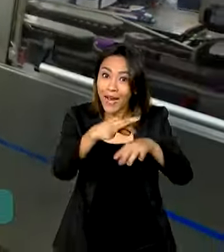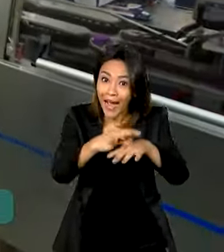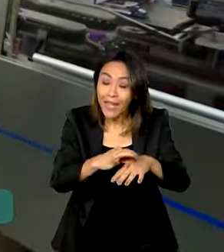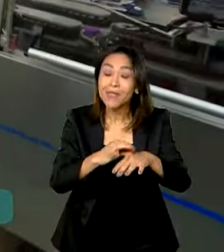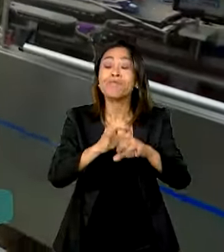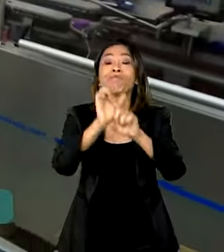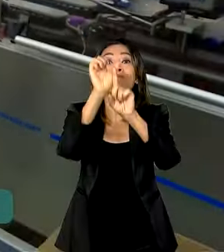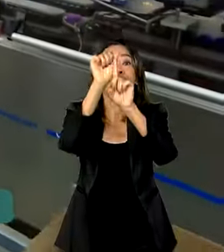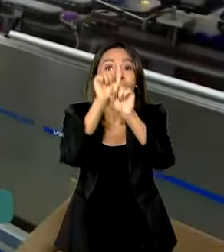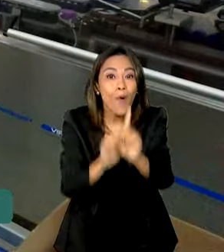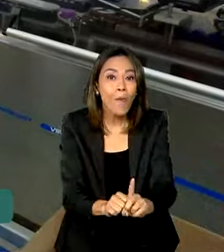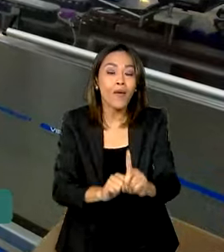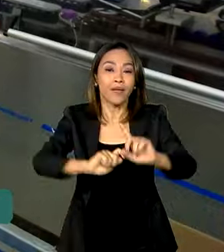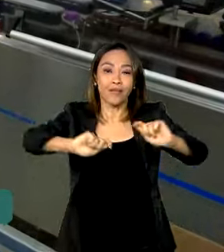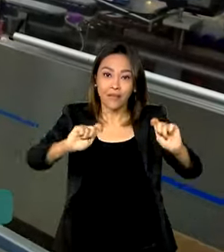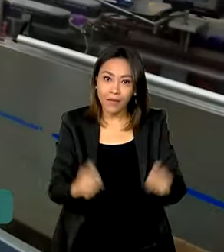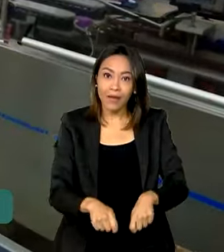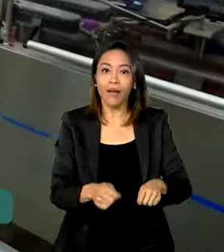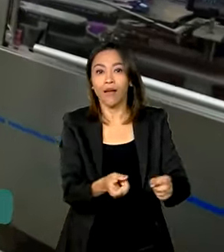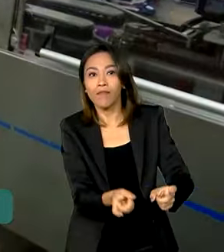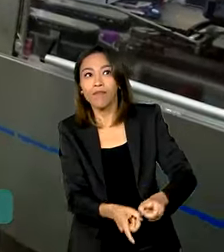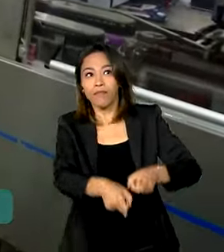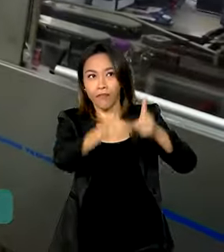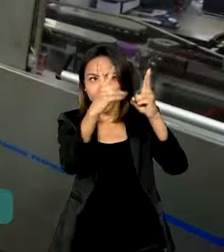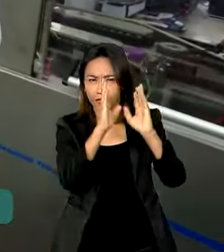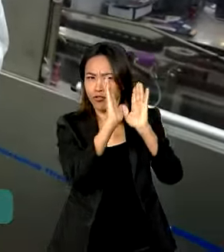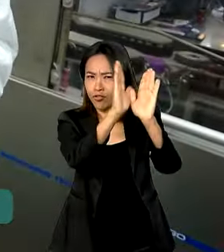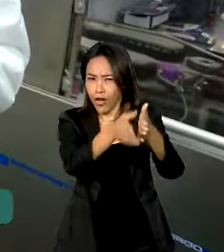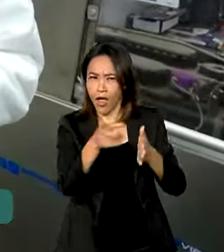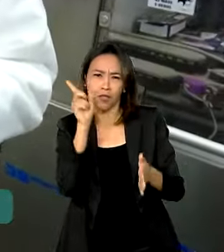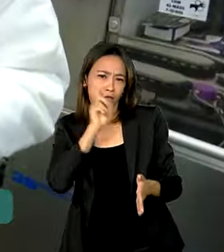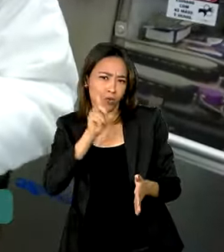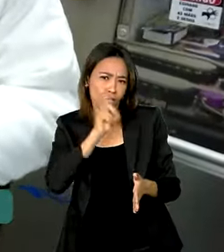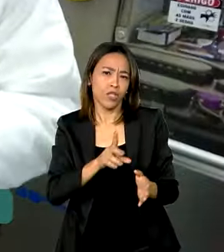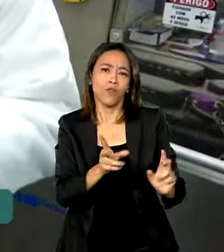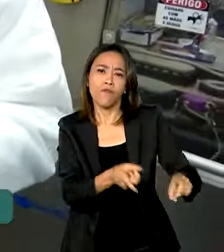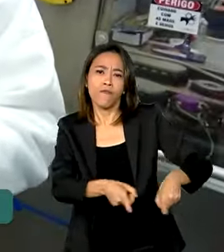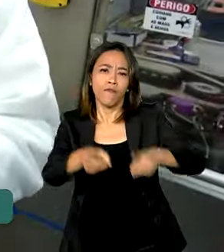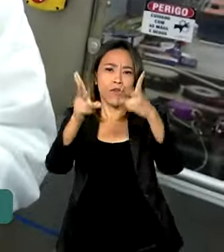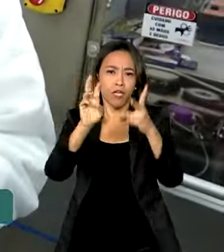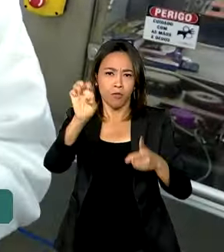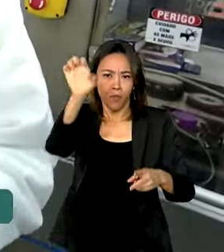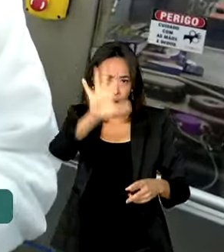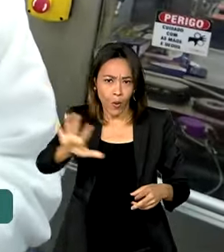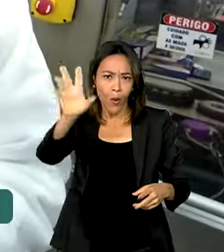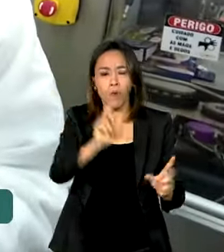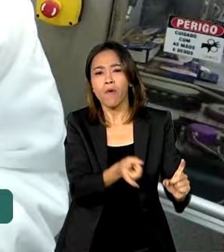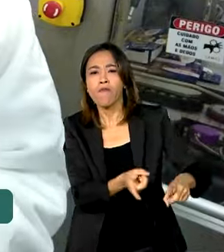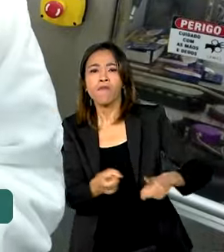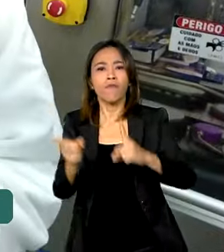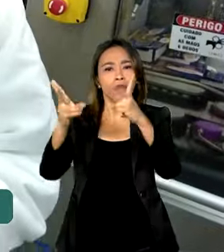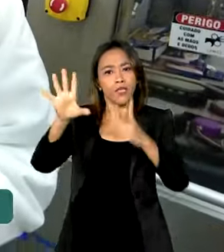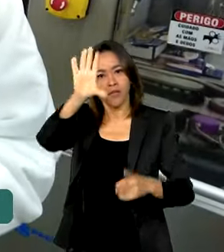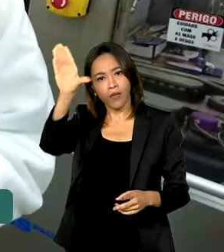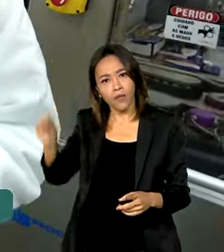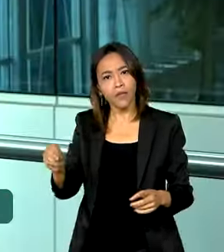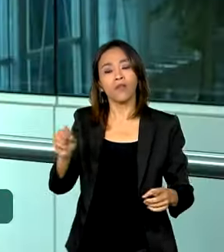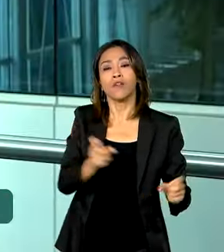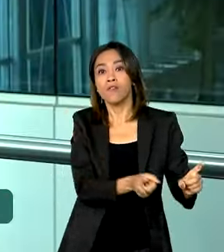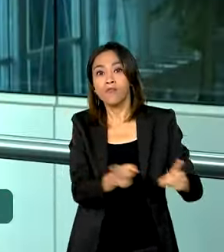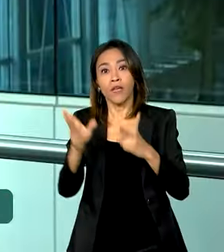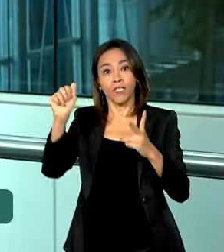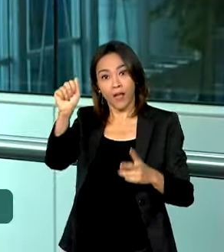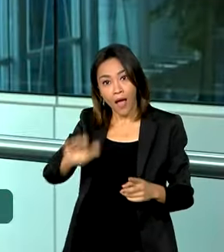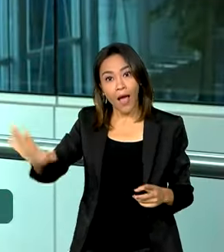a planta já exporta para os Estados Unidos e países da União Europeia, África, Ásia e Oriente Médio.